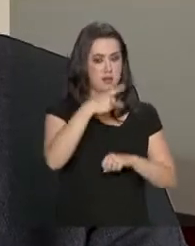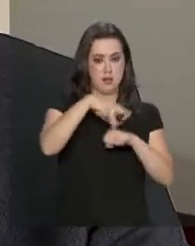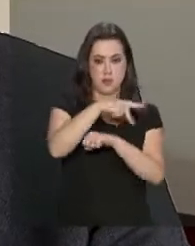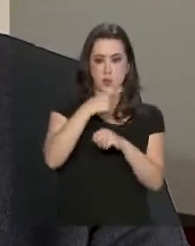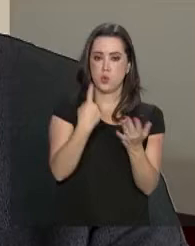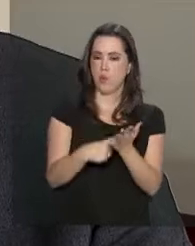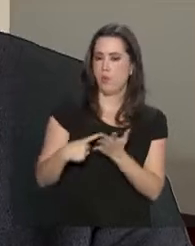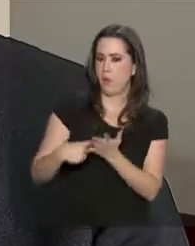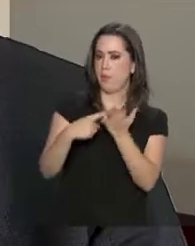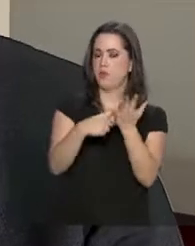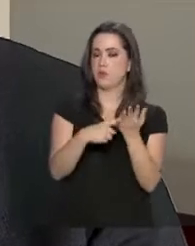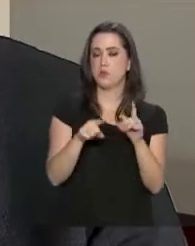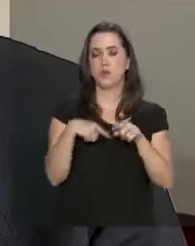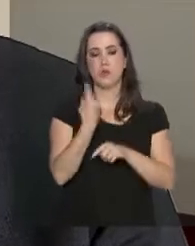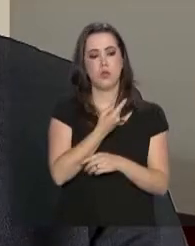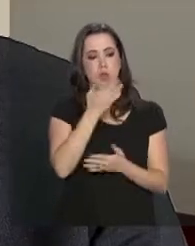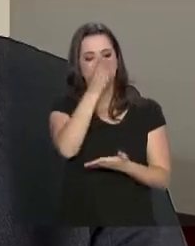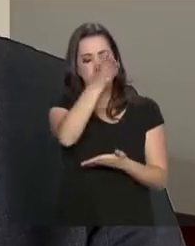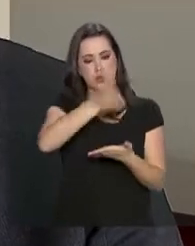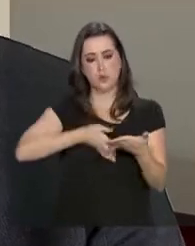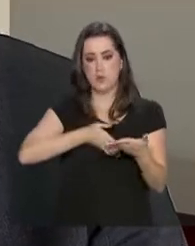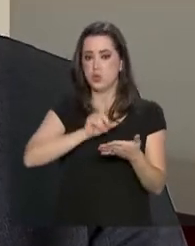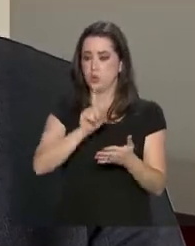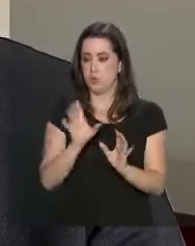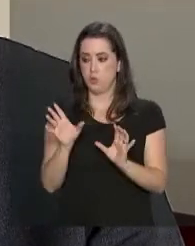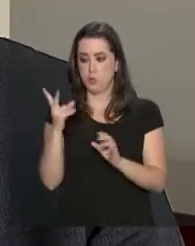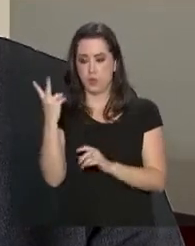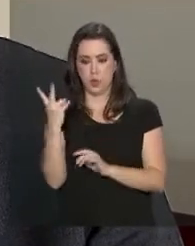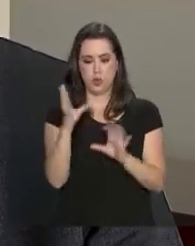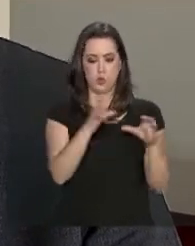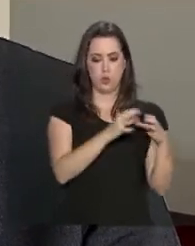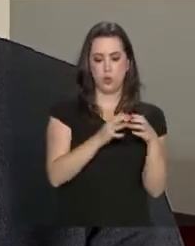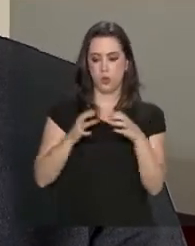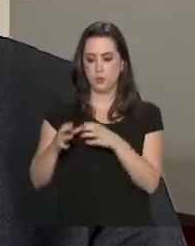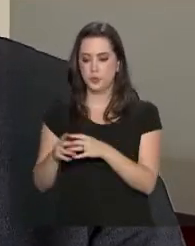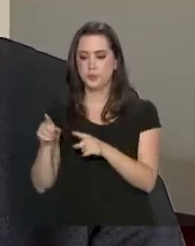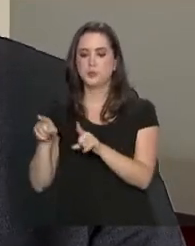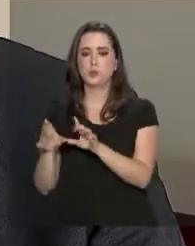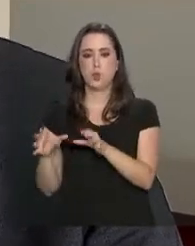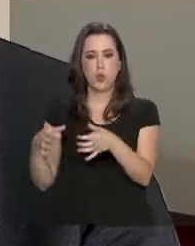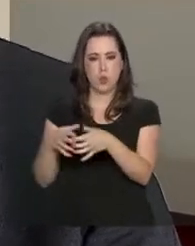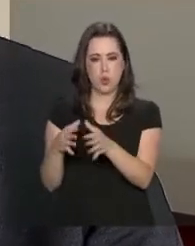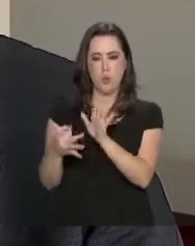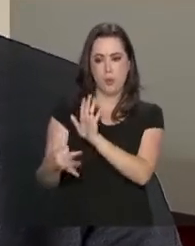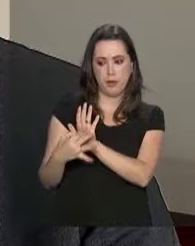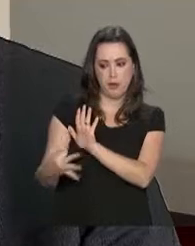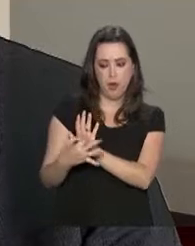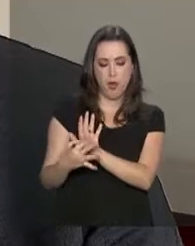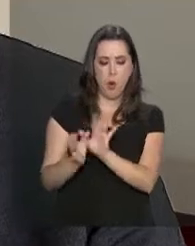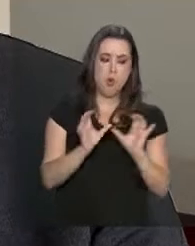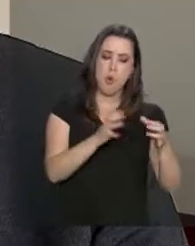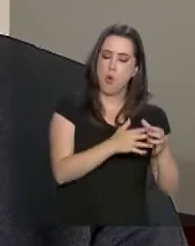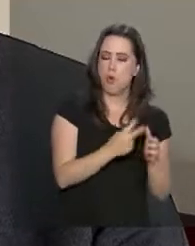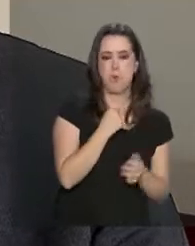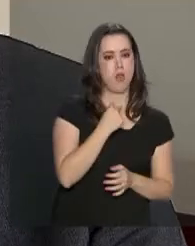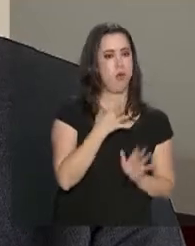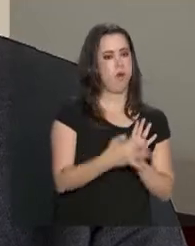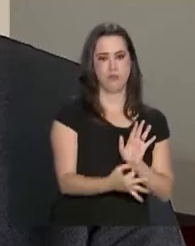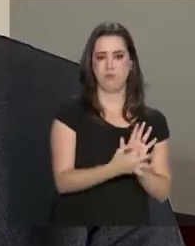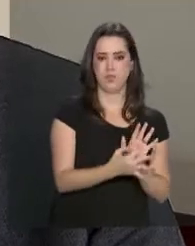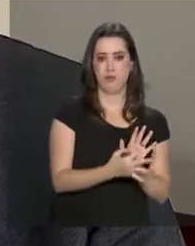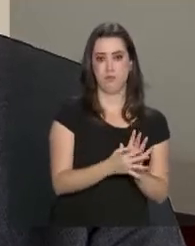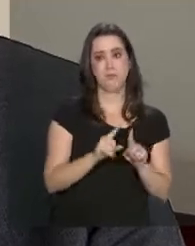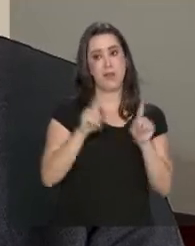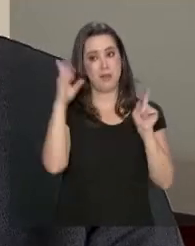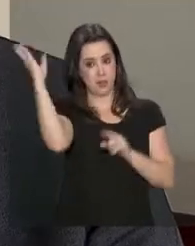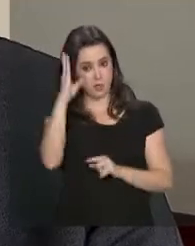do tratado e nós dividimos esses países em duas categorias, as partes consultivas e as partes não consultivas. O Brasil é uma parte